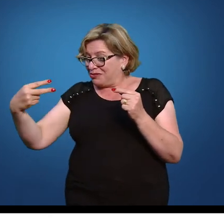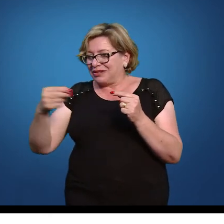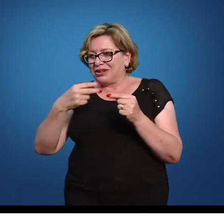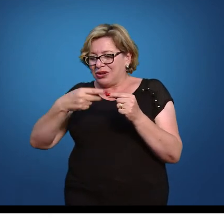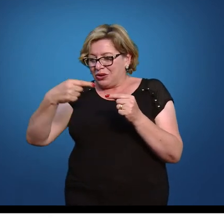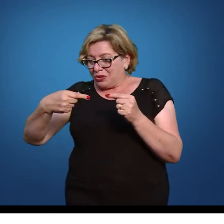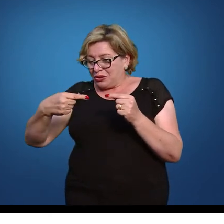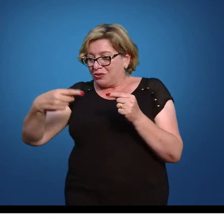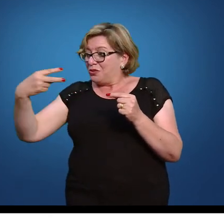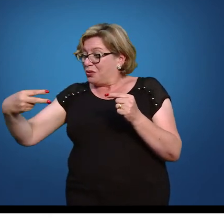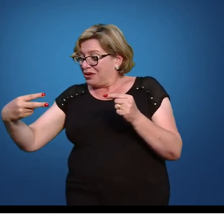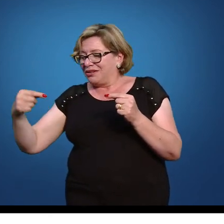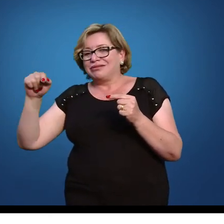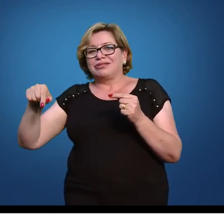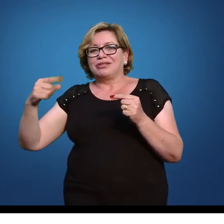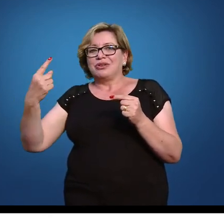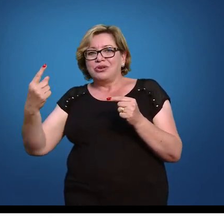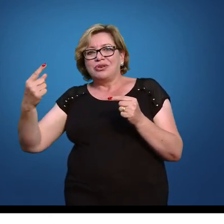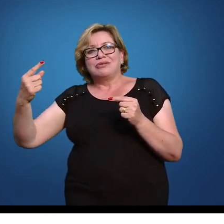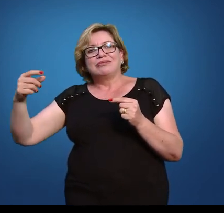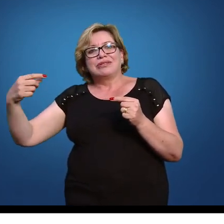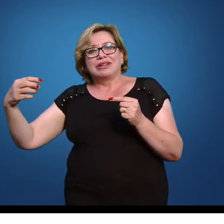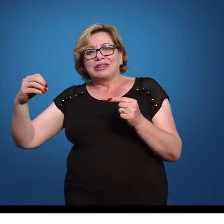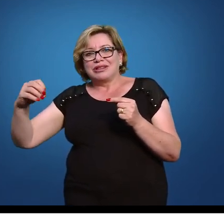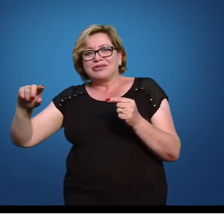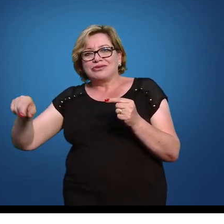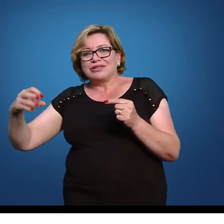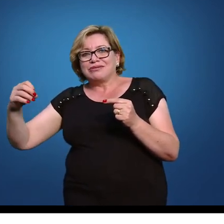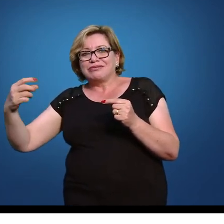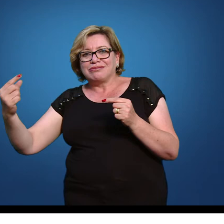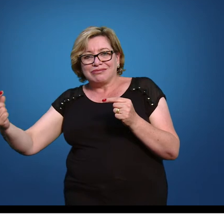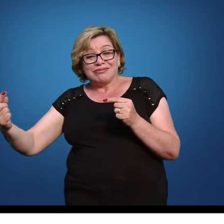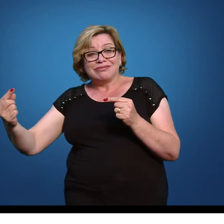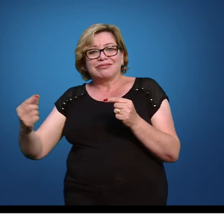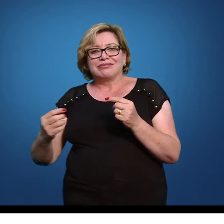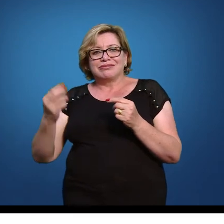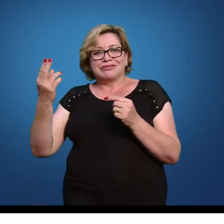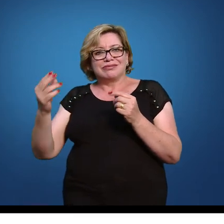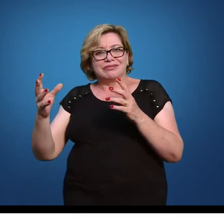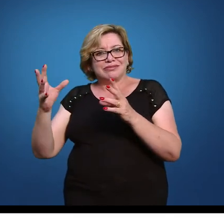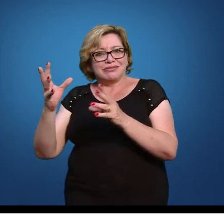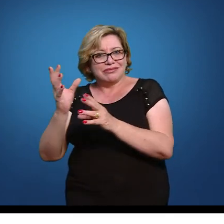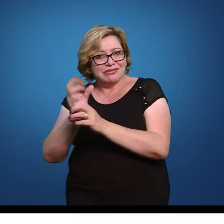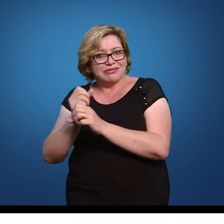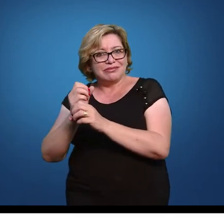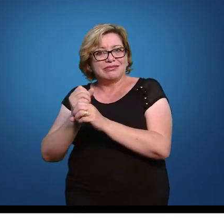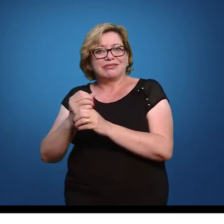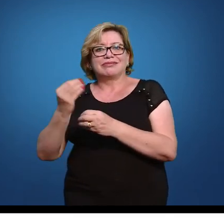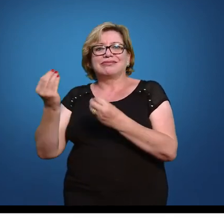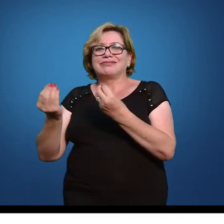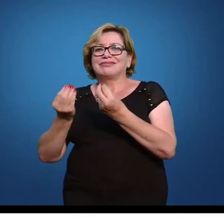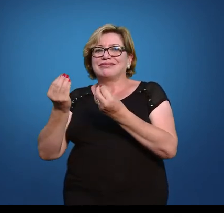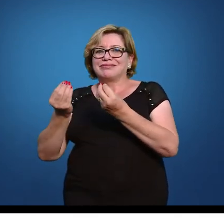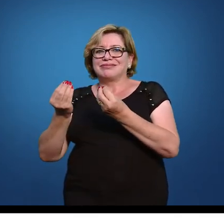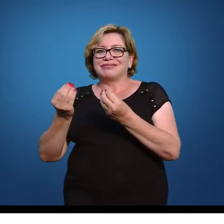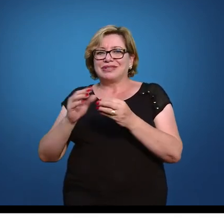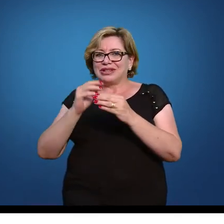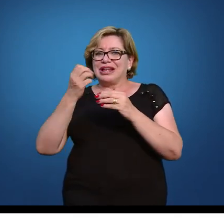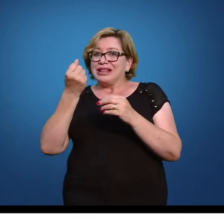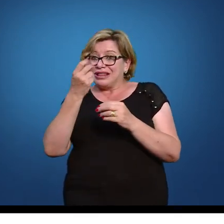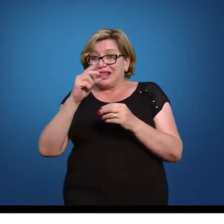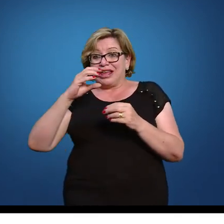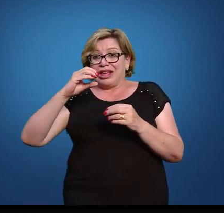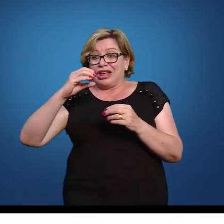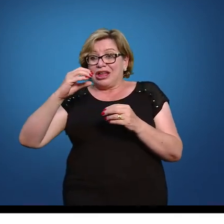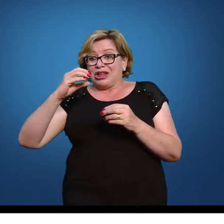que está aqui e sim em o segundo valor usando o mesmo raciocín se fosse 1,95 você iria até o 0